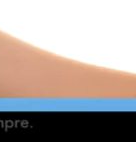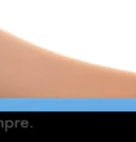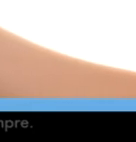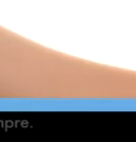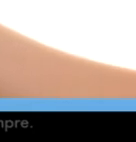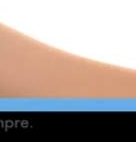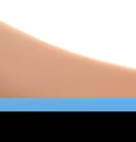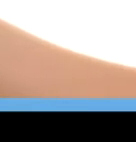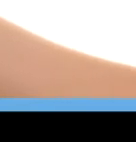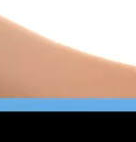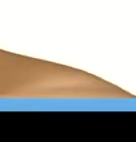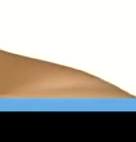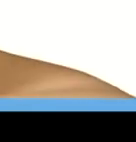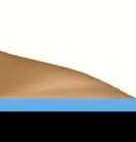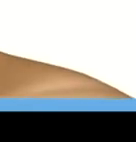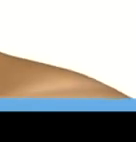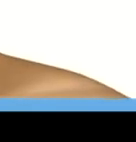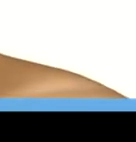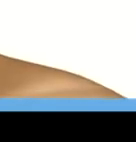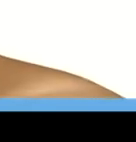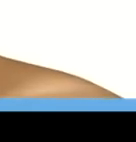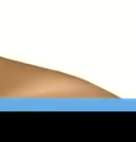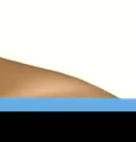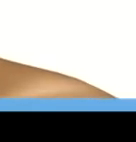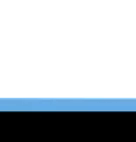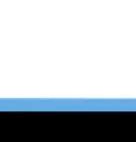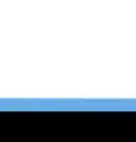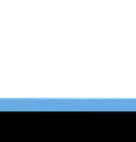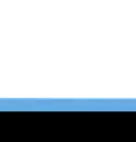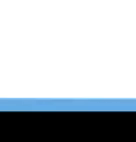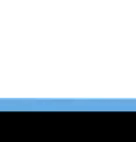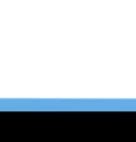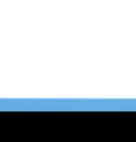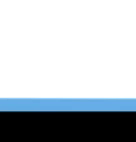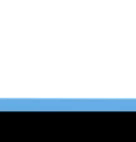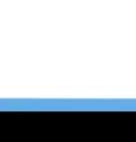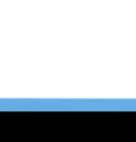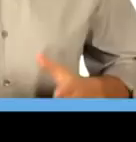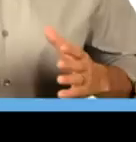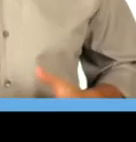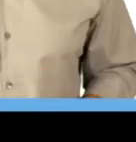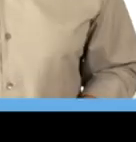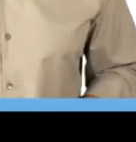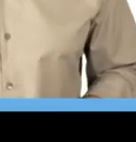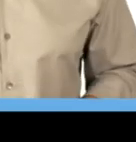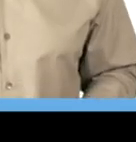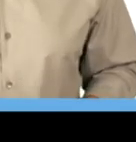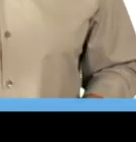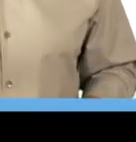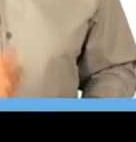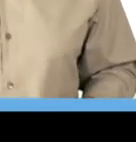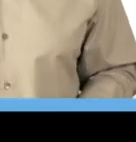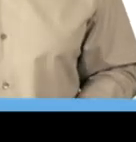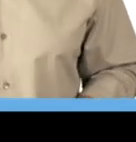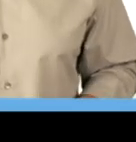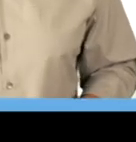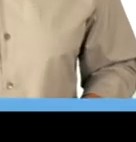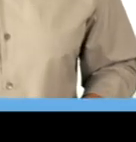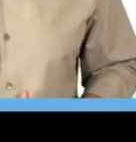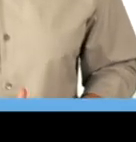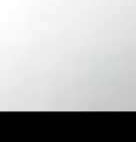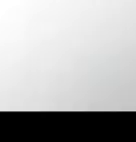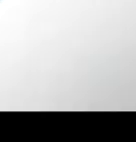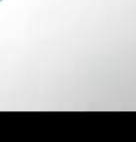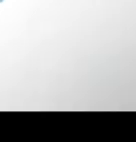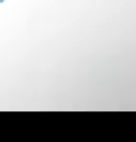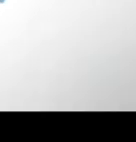importante medir a pressão sempre. Se você tiver dor de cabeça, sangramento pelo nariz, tonturas, cansaço, procure uma unidade de